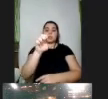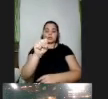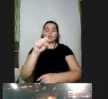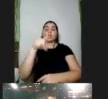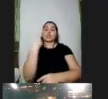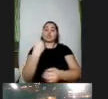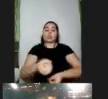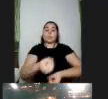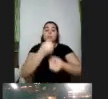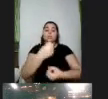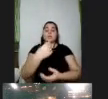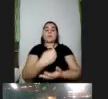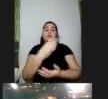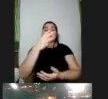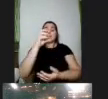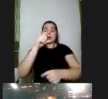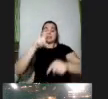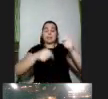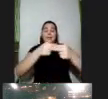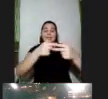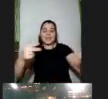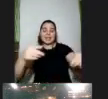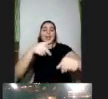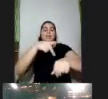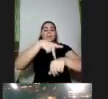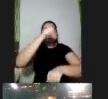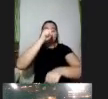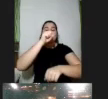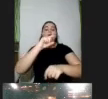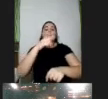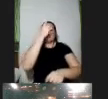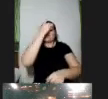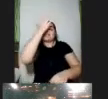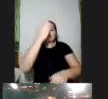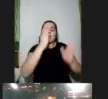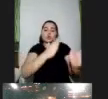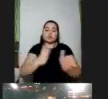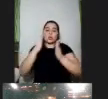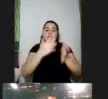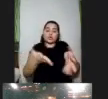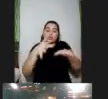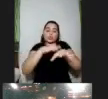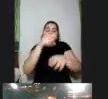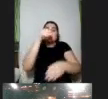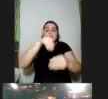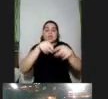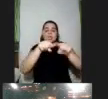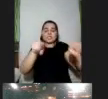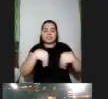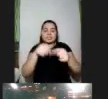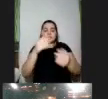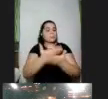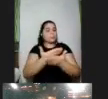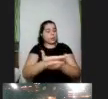laboratório maker para facilitar processos de inclusão em sala de aula seja por serem ampliarem as